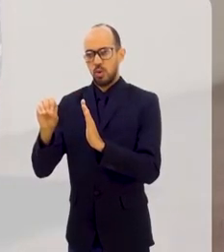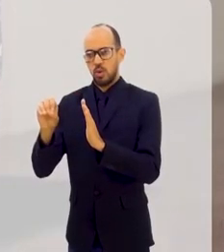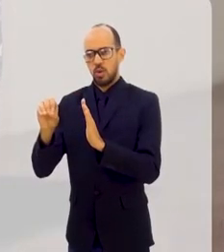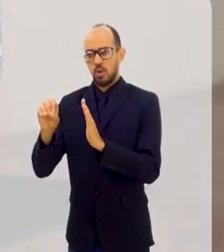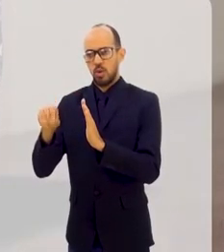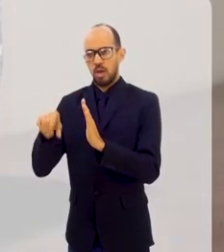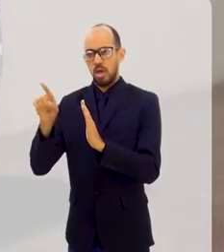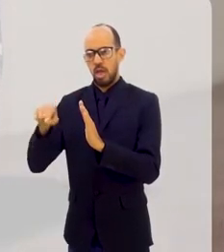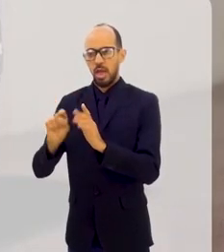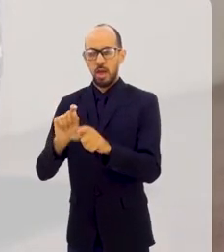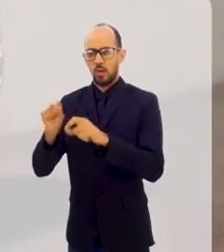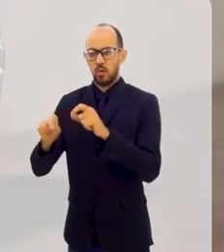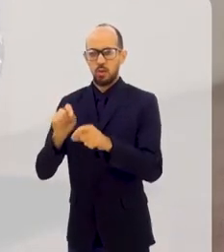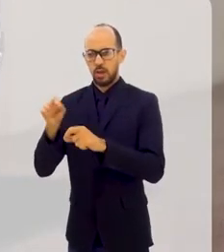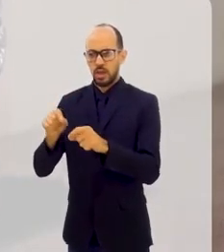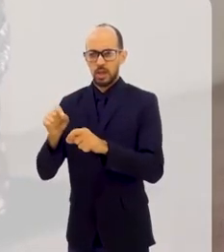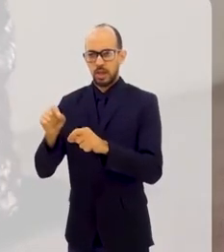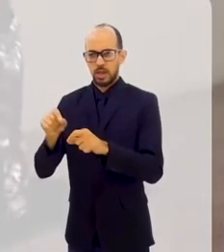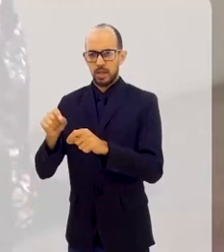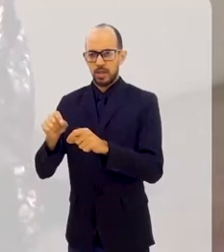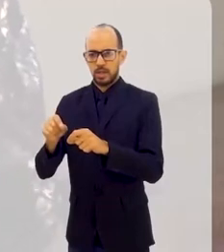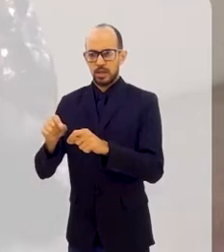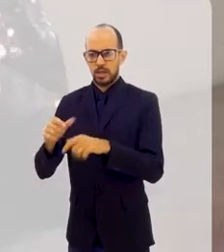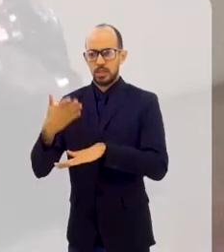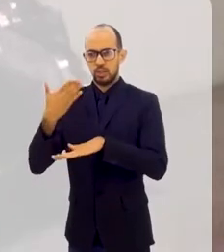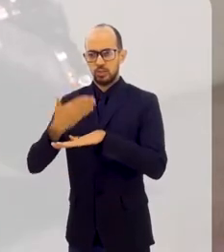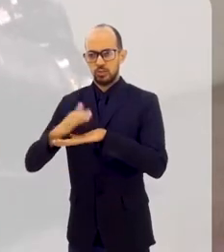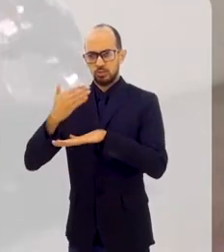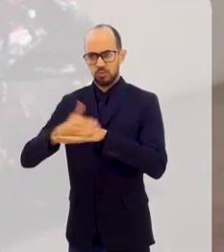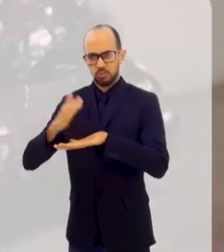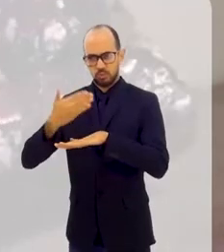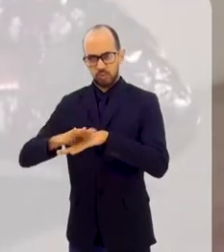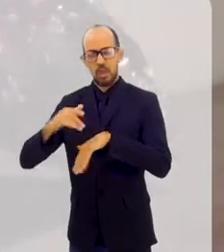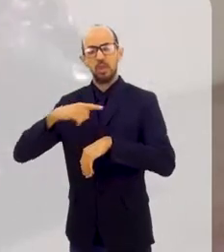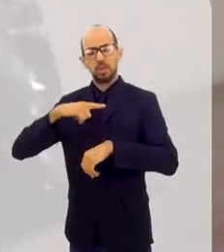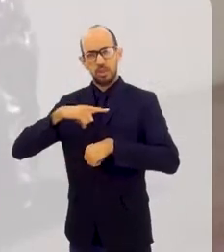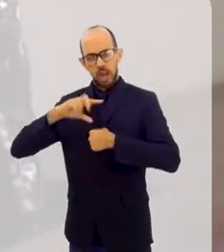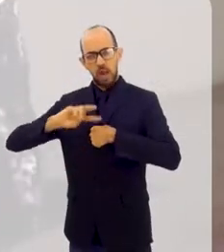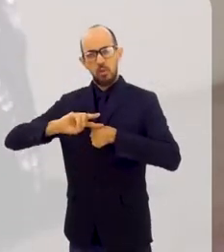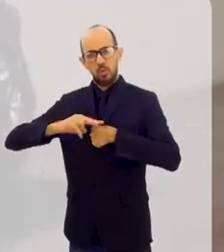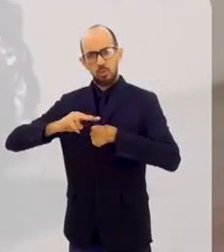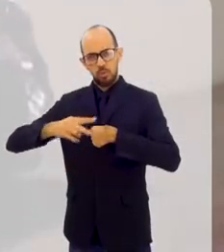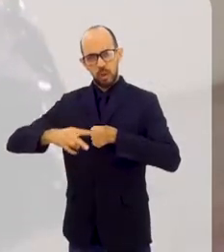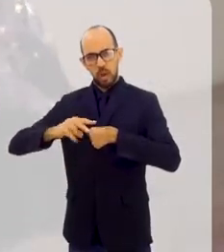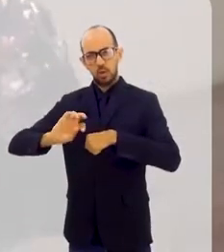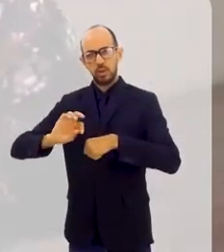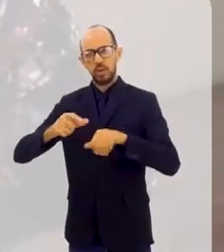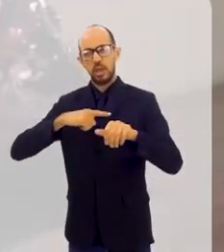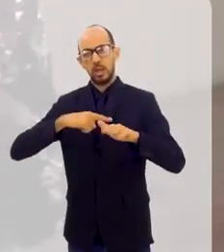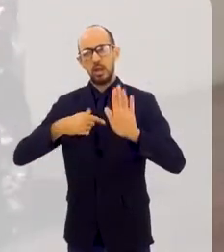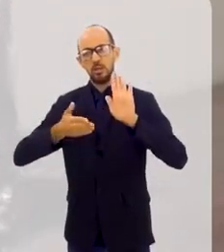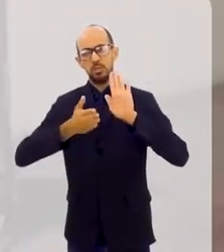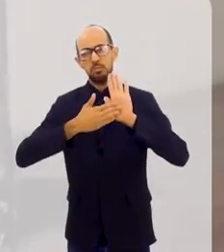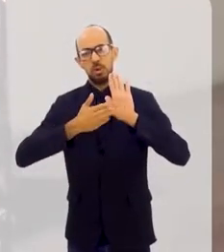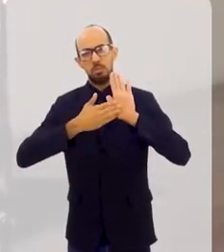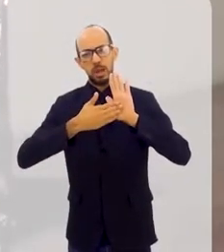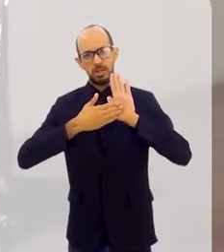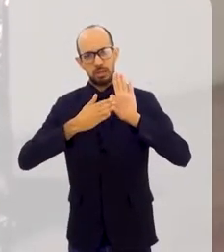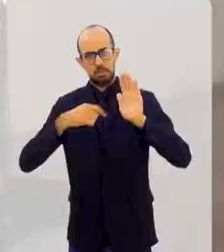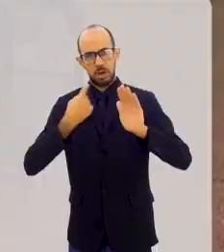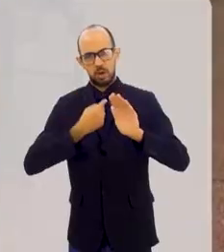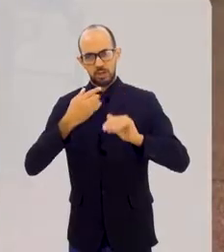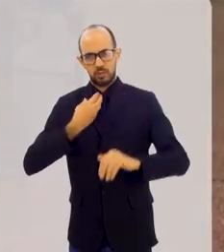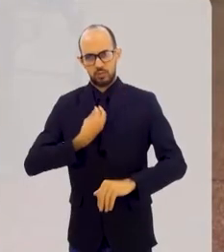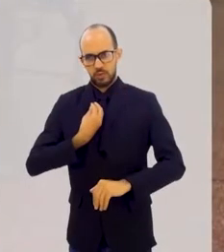livro e aprendeu o princípio e aplicou o princípio, vai trazer resultado prometido para aquele princípio.